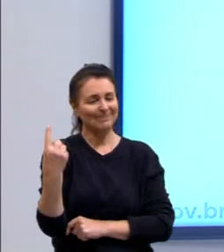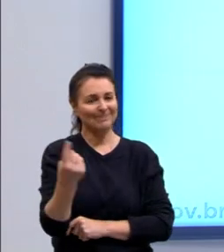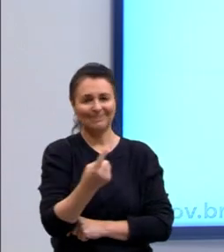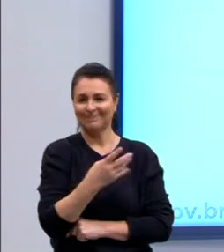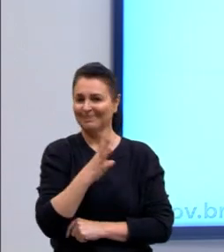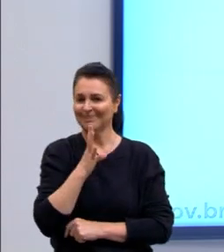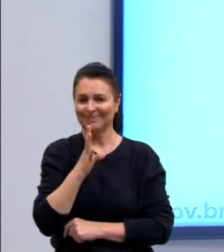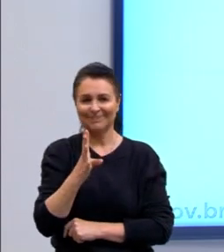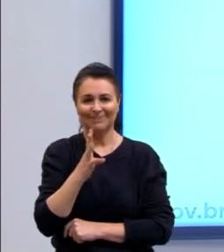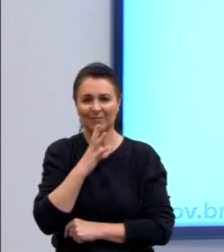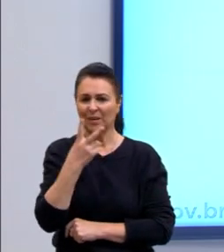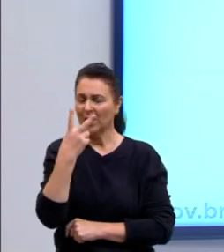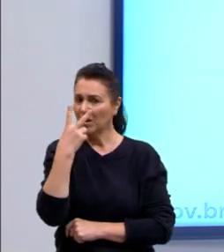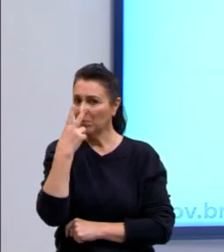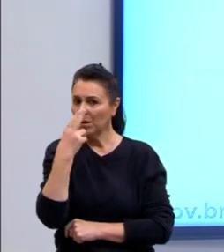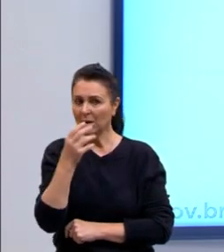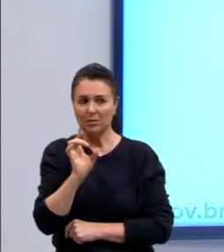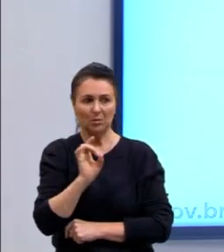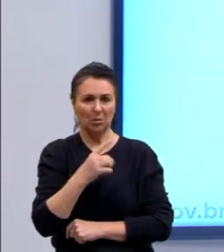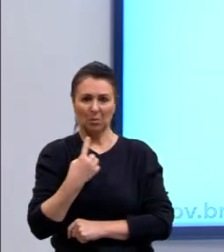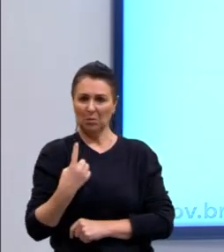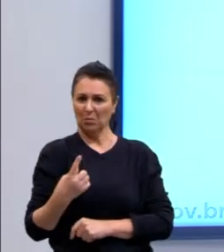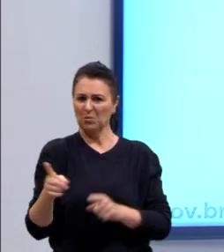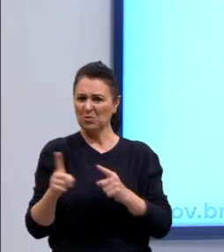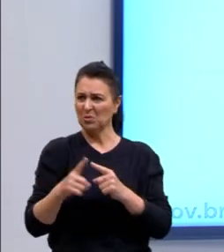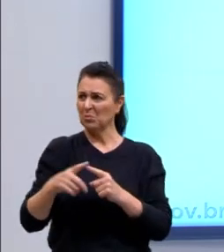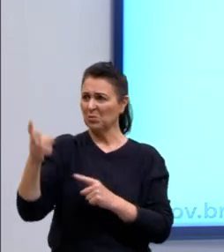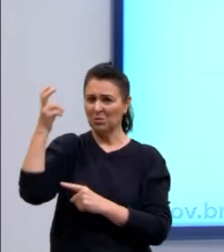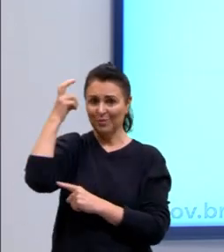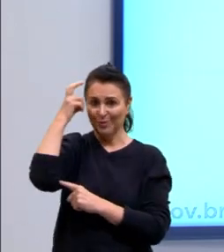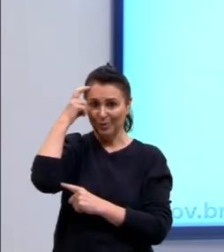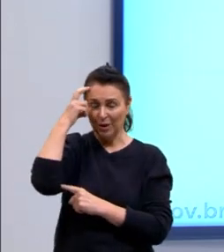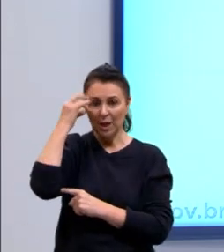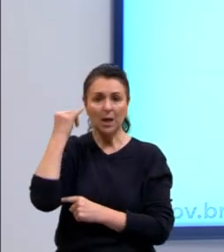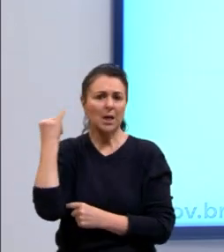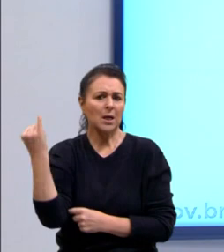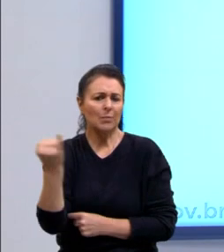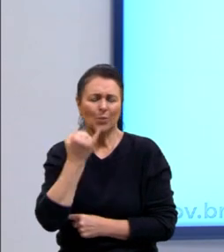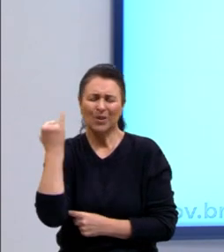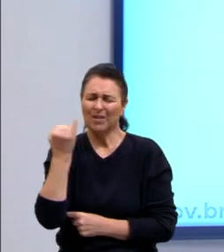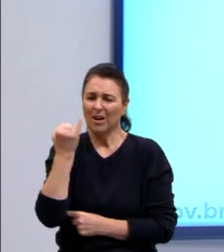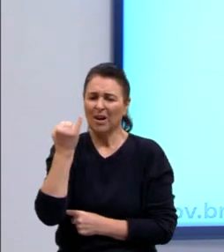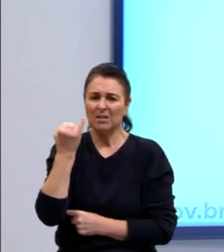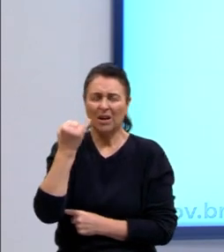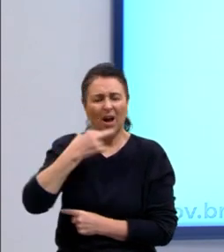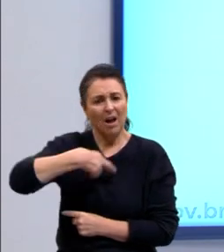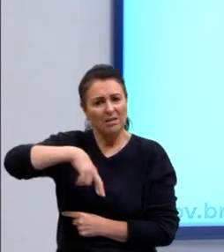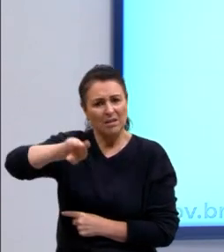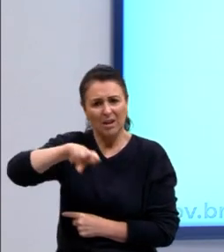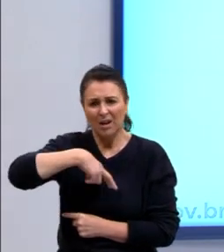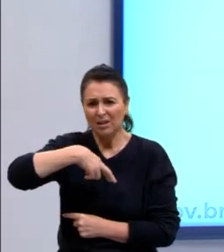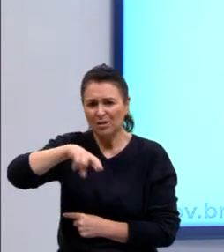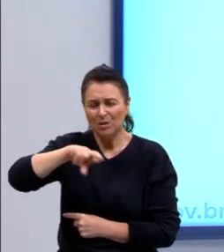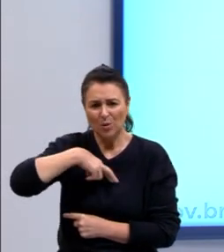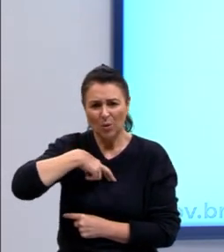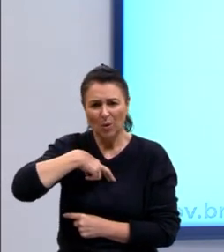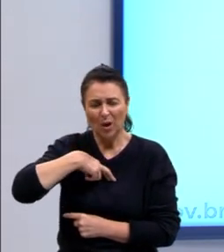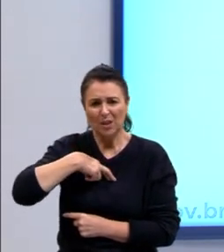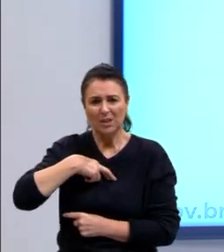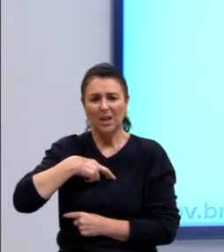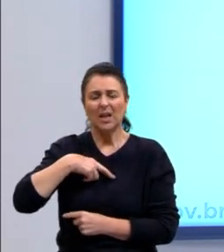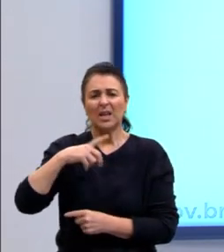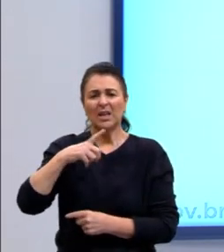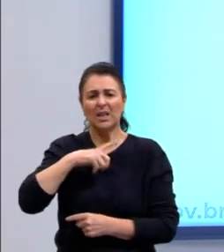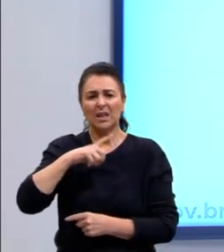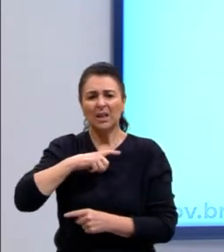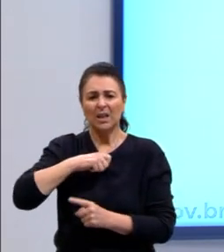que a gente trata como se fosse uma coisa só, a importância dessas religiões de matrizes africanas e a sua visão de mundo,